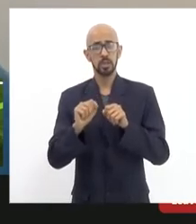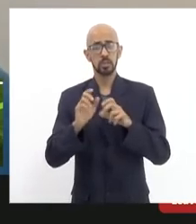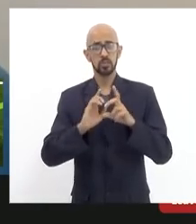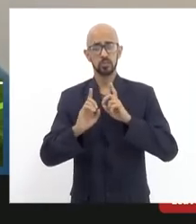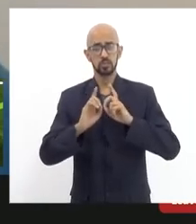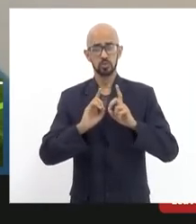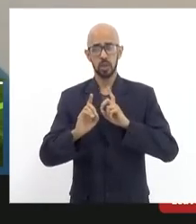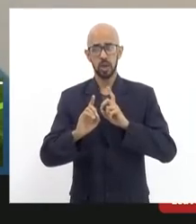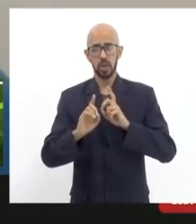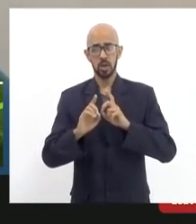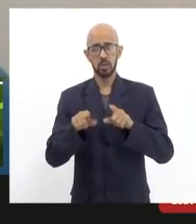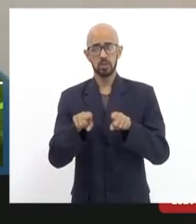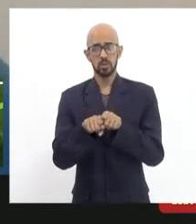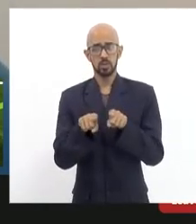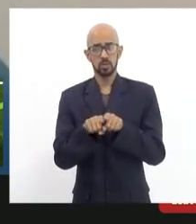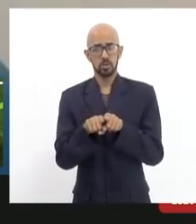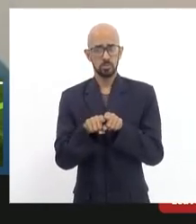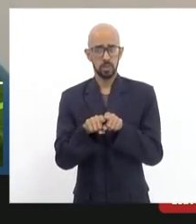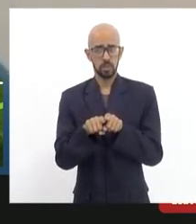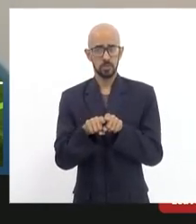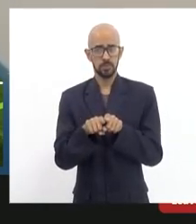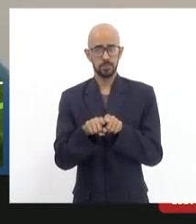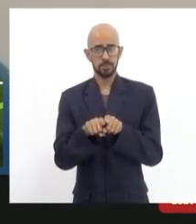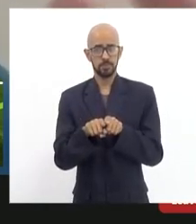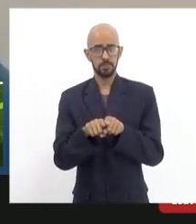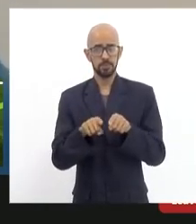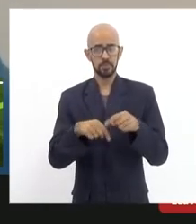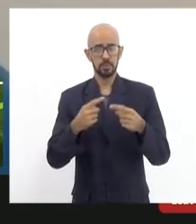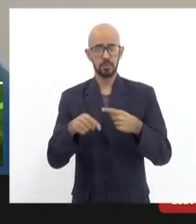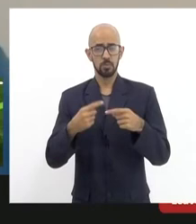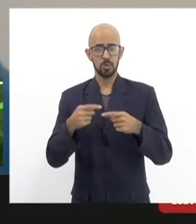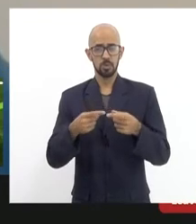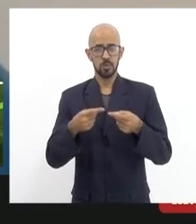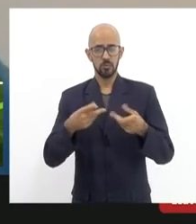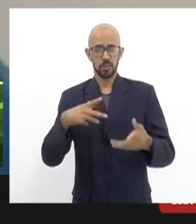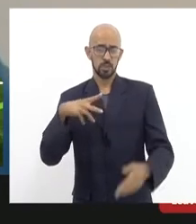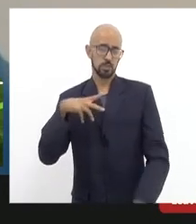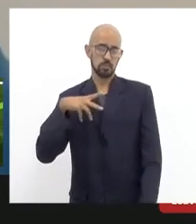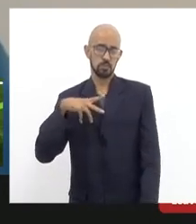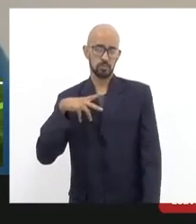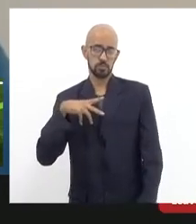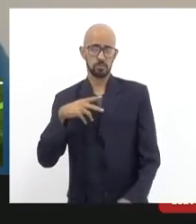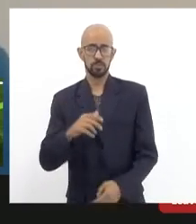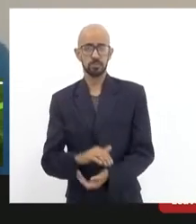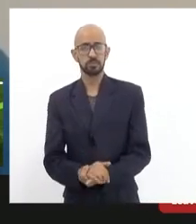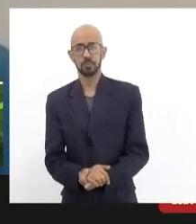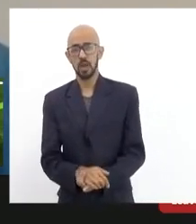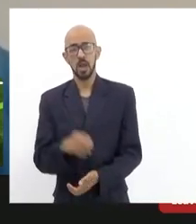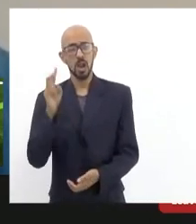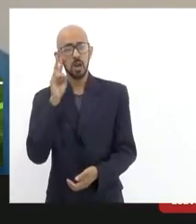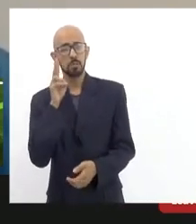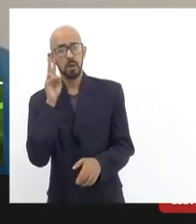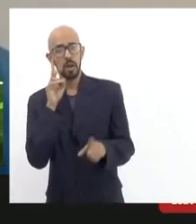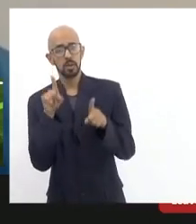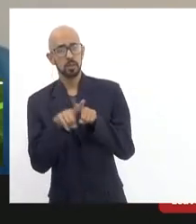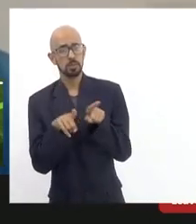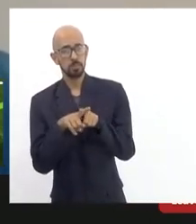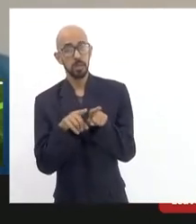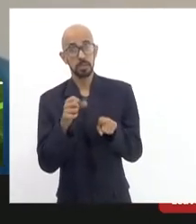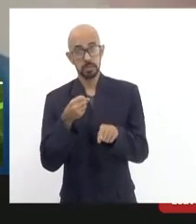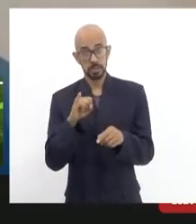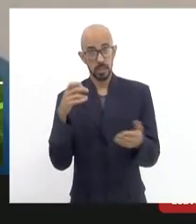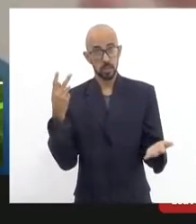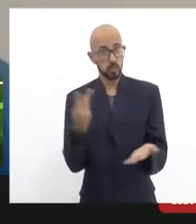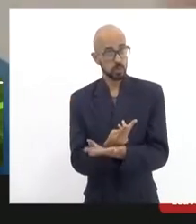municipalização como o senhor disse em relação ao Eduardo Paes e a privatização sem entrar no mérito lembrando também que obviamente se houvesse uma privatização